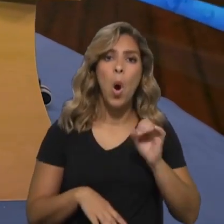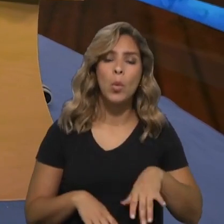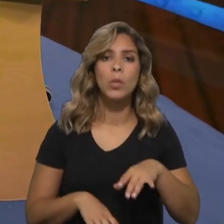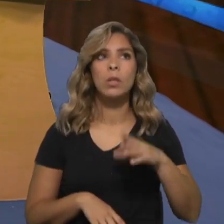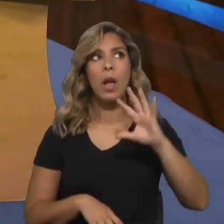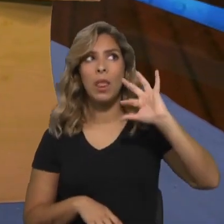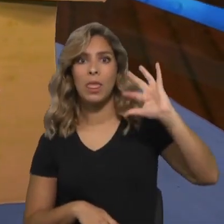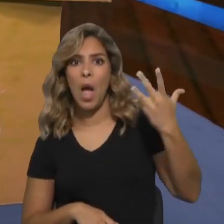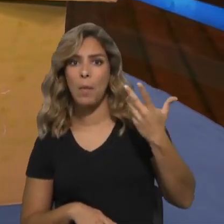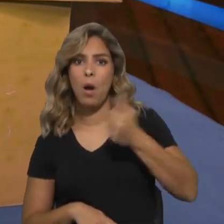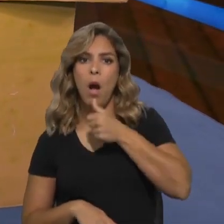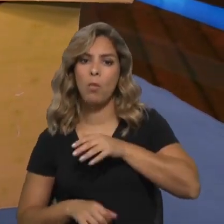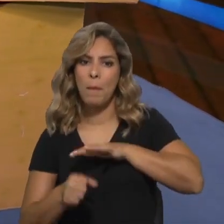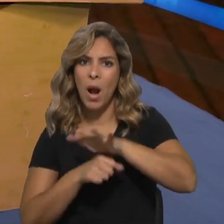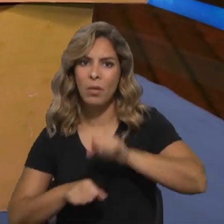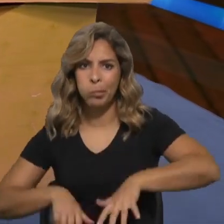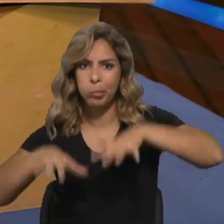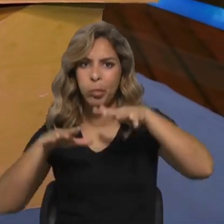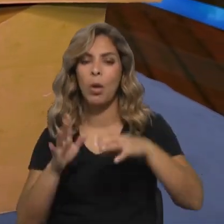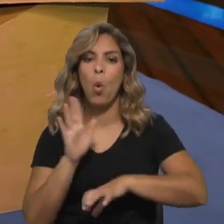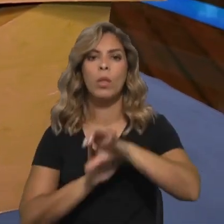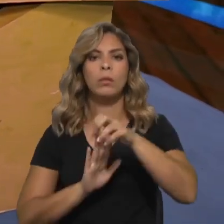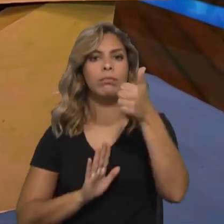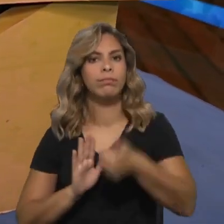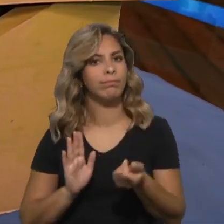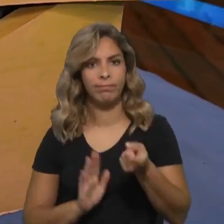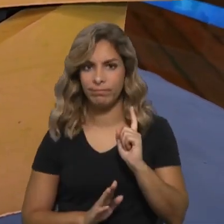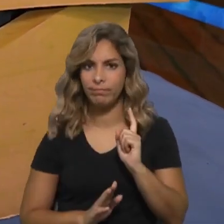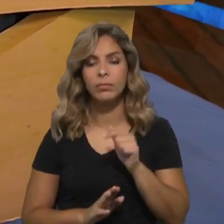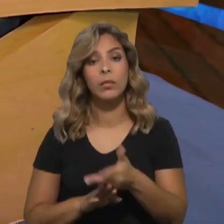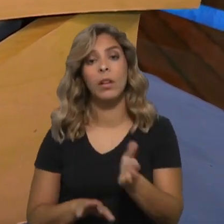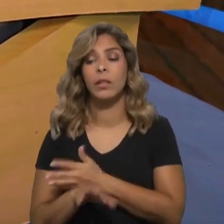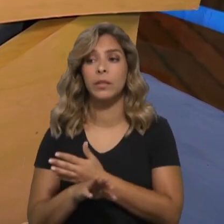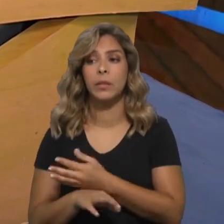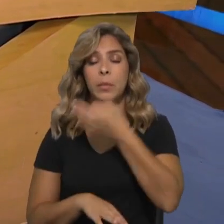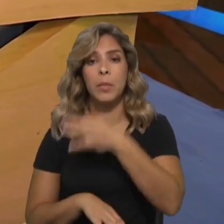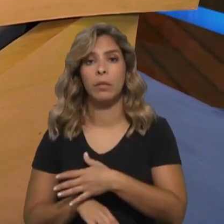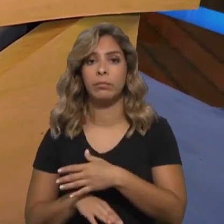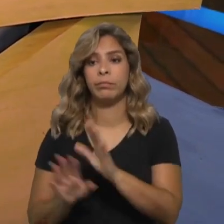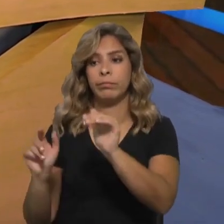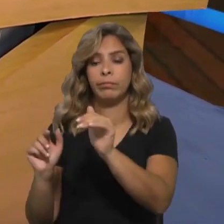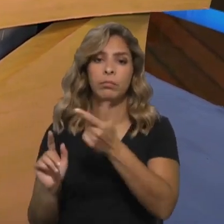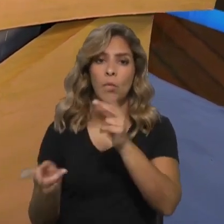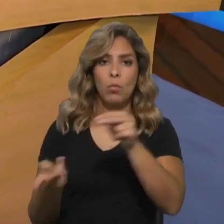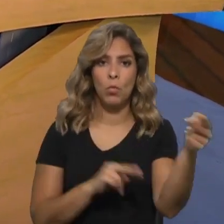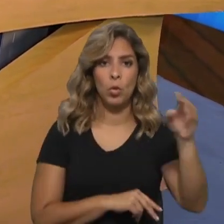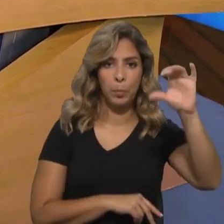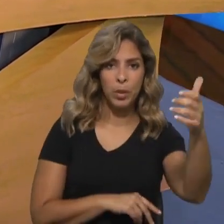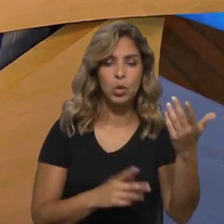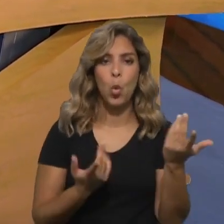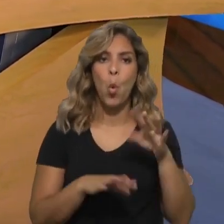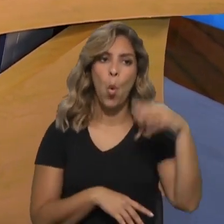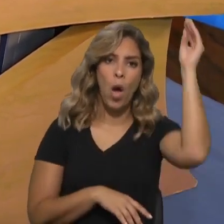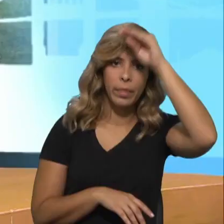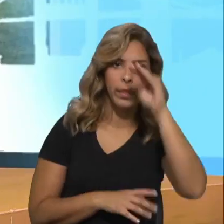seu contexto, não ter mais condições, têm que sair do sítio onde sempre viveram e residiram. Compete à sociedade, à humanidade toda,